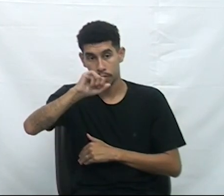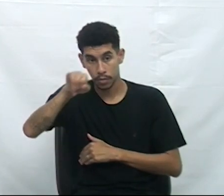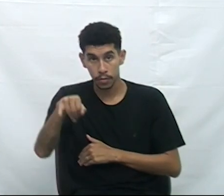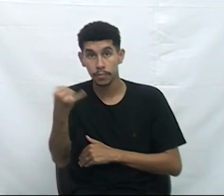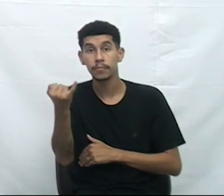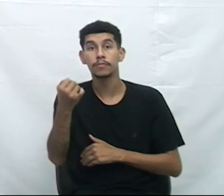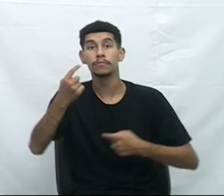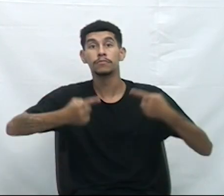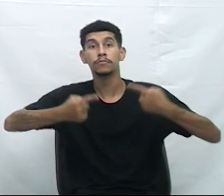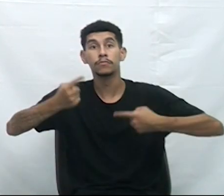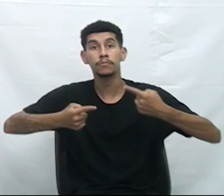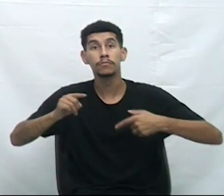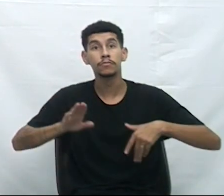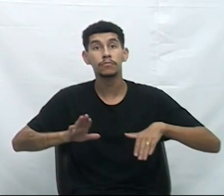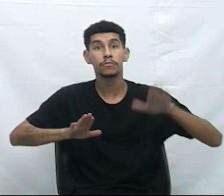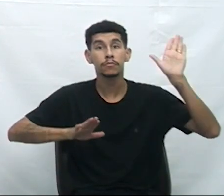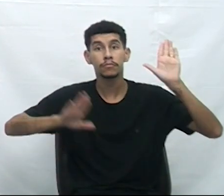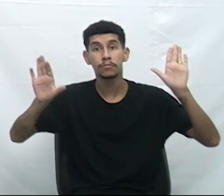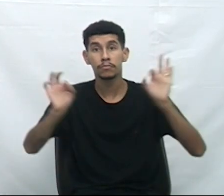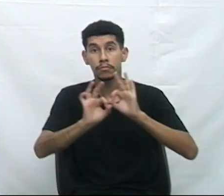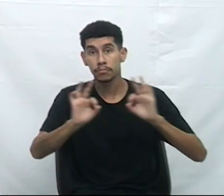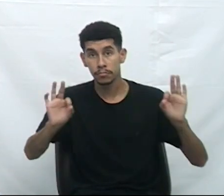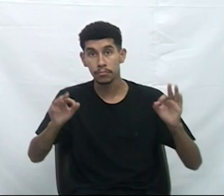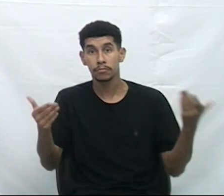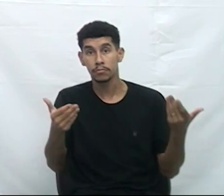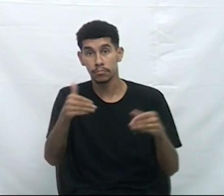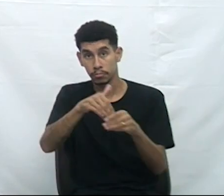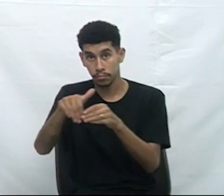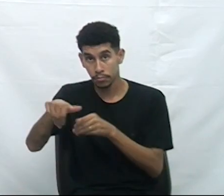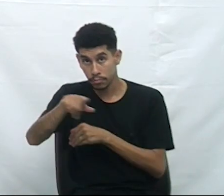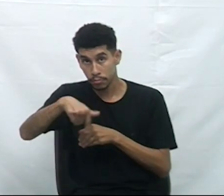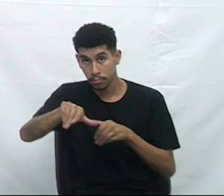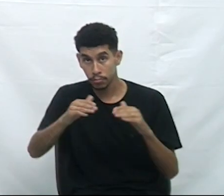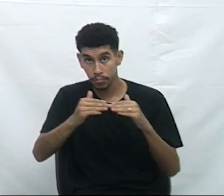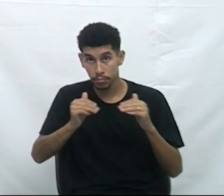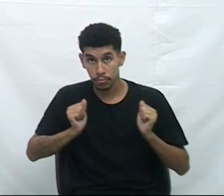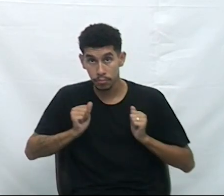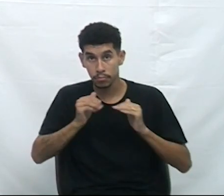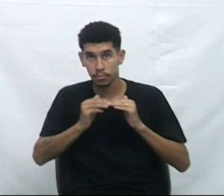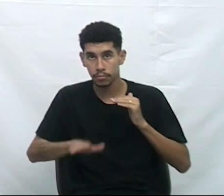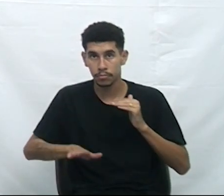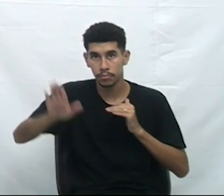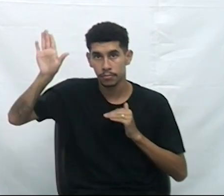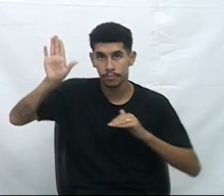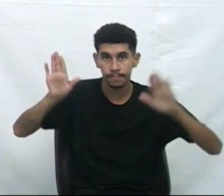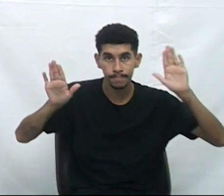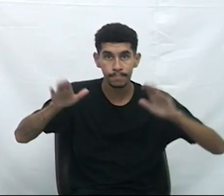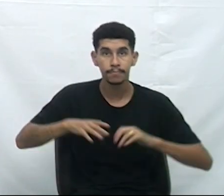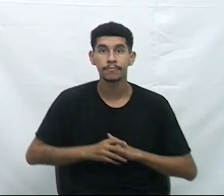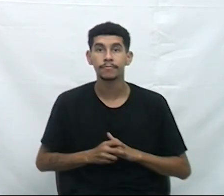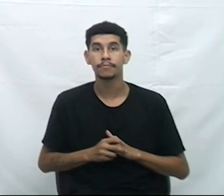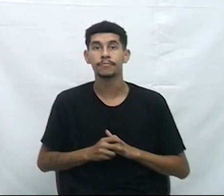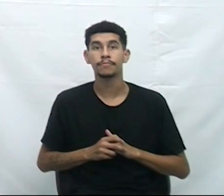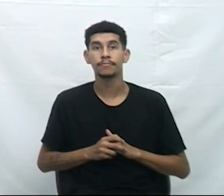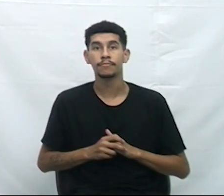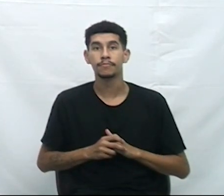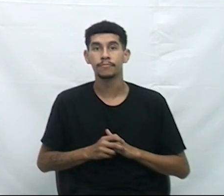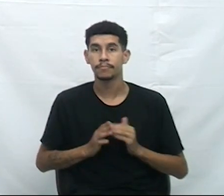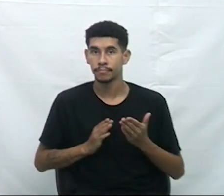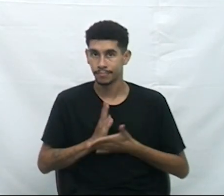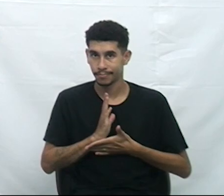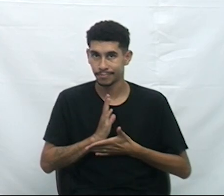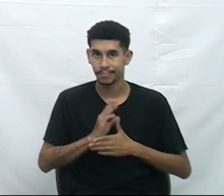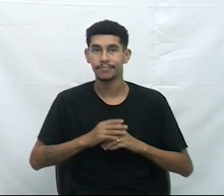em discussão. Não havendo quem queira discutir, está em votação. Os favoráveis permaneçam como estão, os contrários se manifestem. O